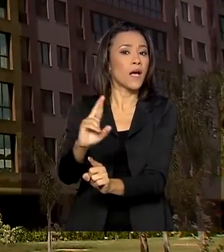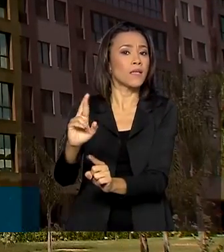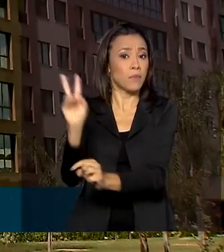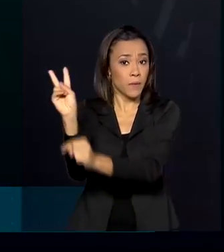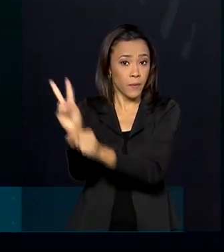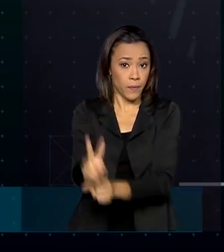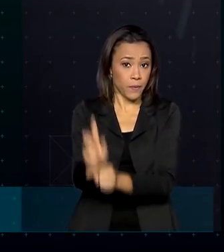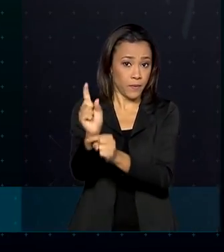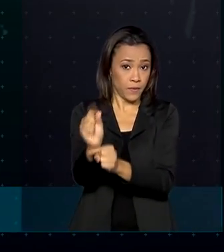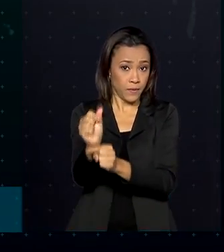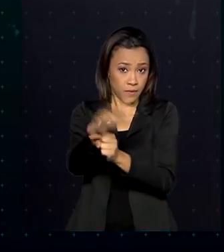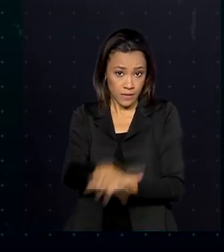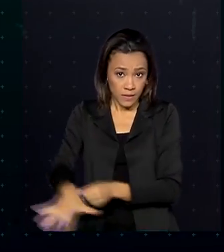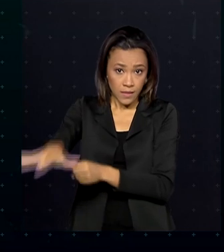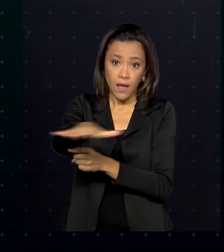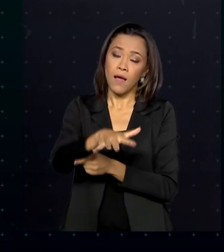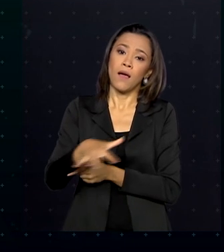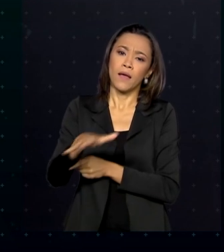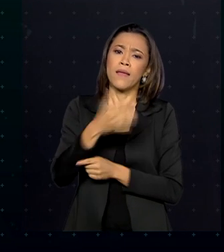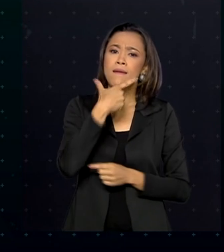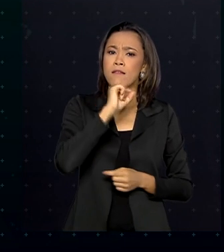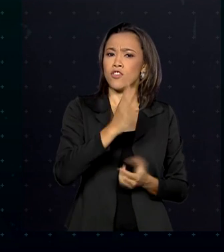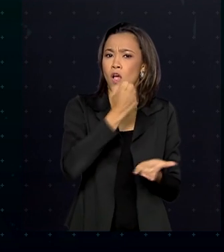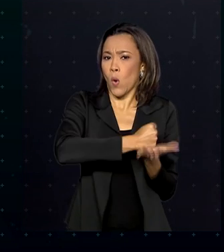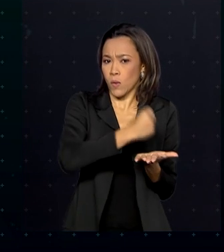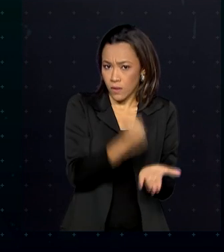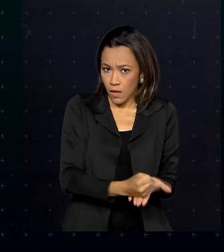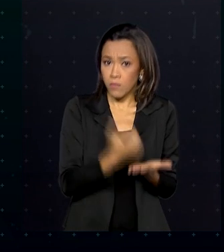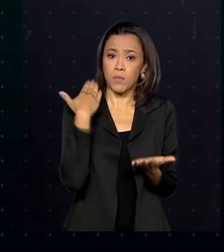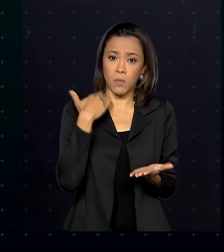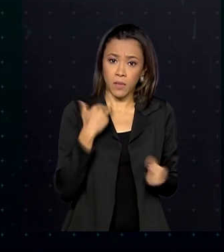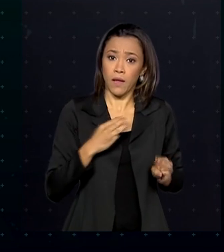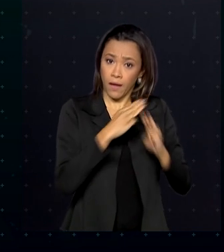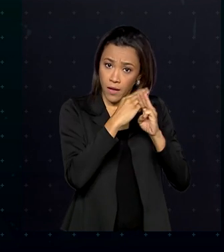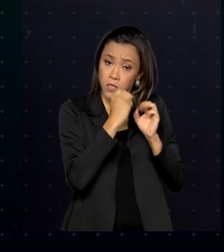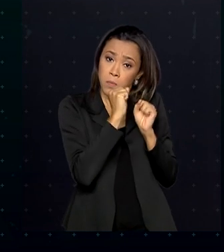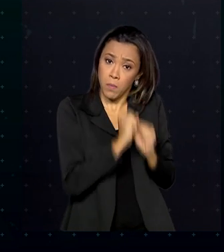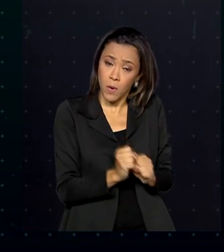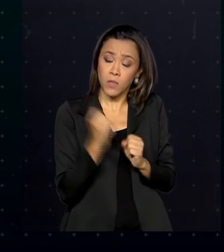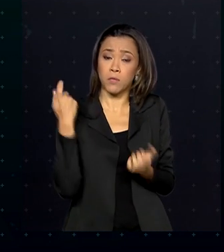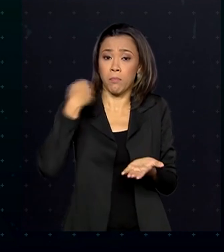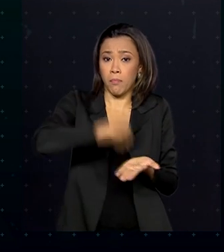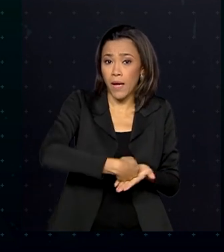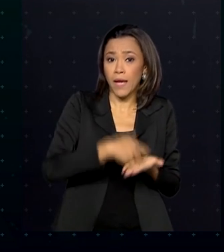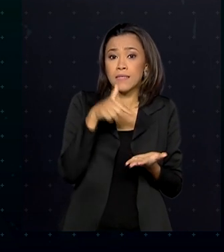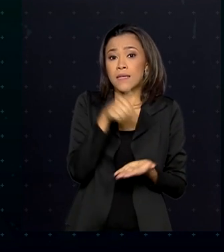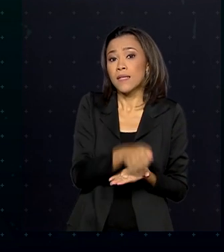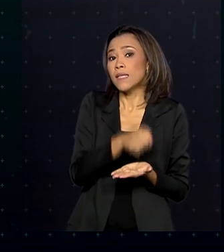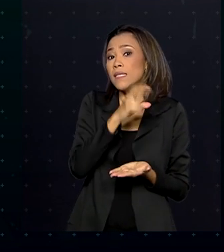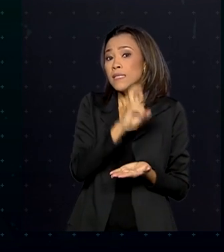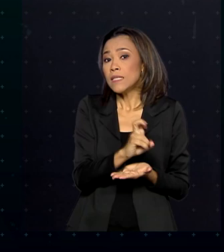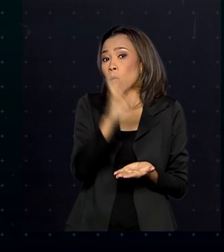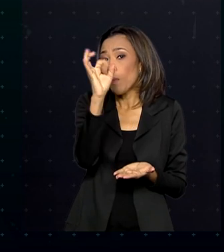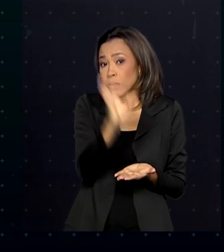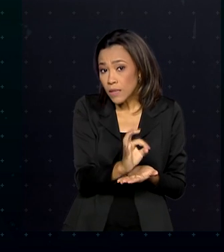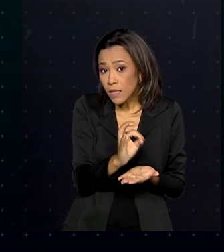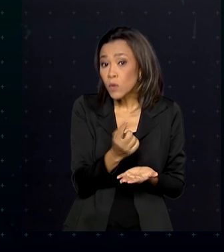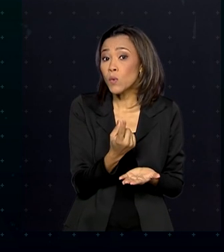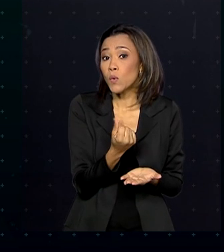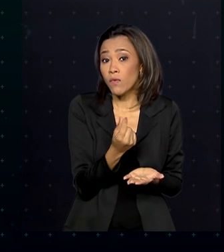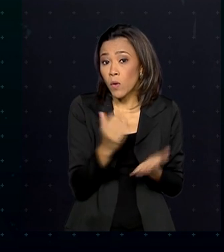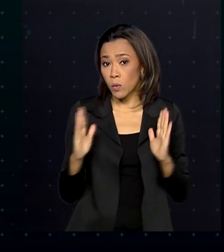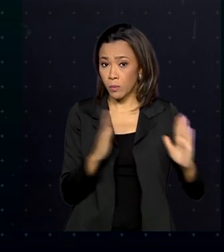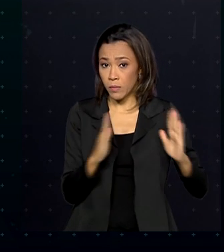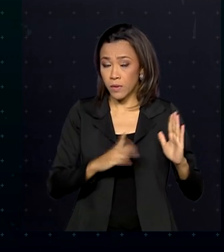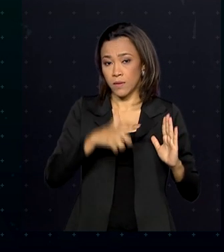imobiliário. Quem já tem contrato habitacional pela Caixa poderá pagar 75% do valor do financiamento por